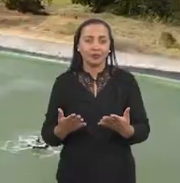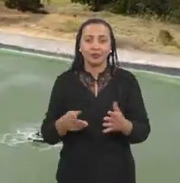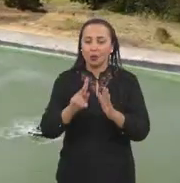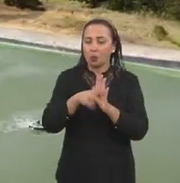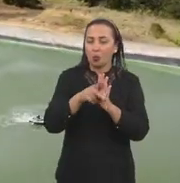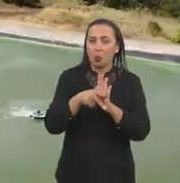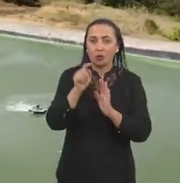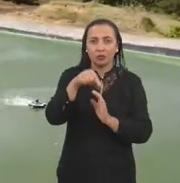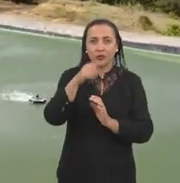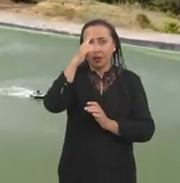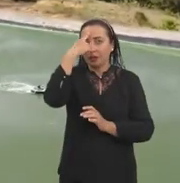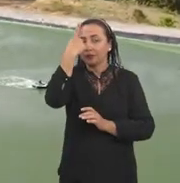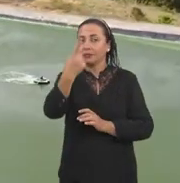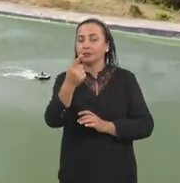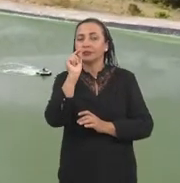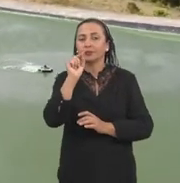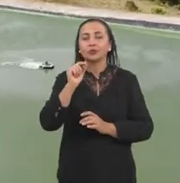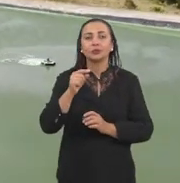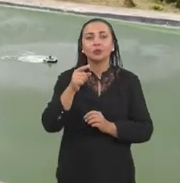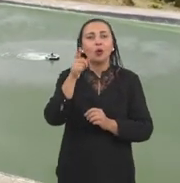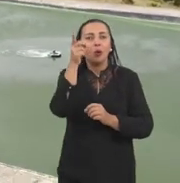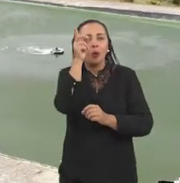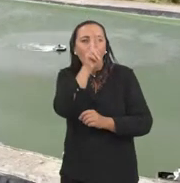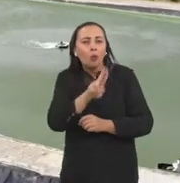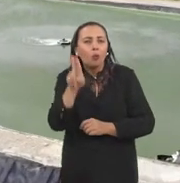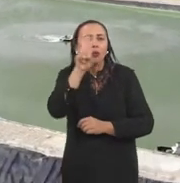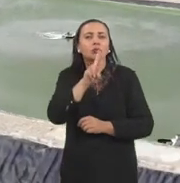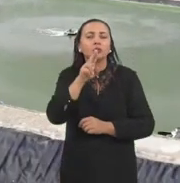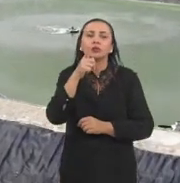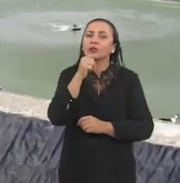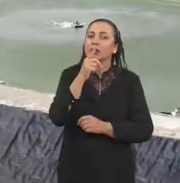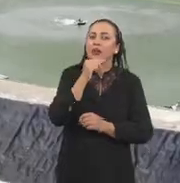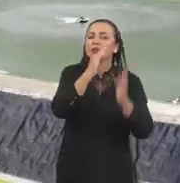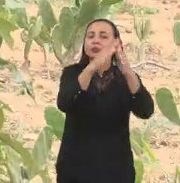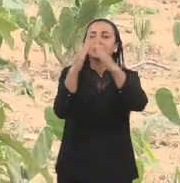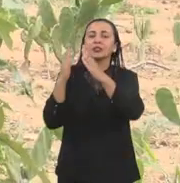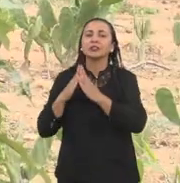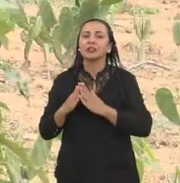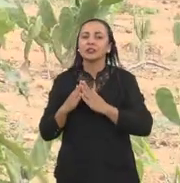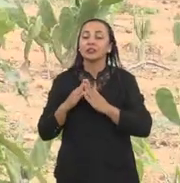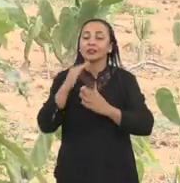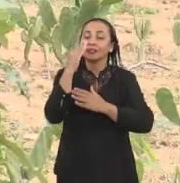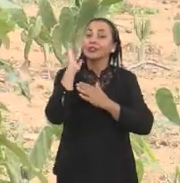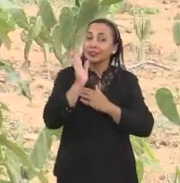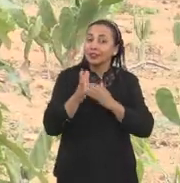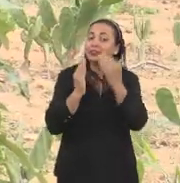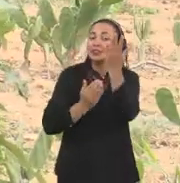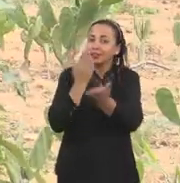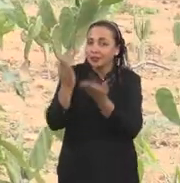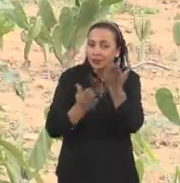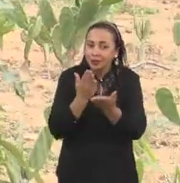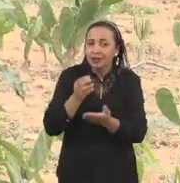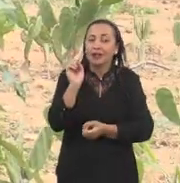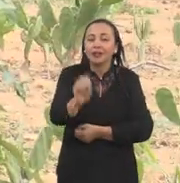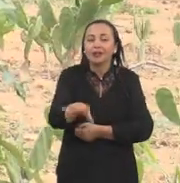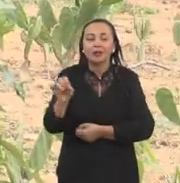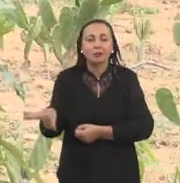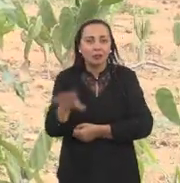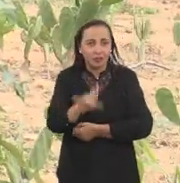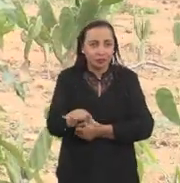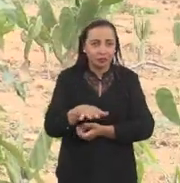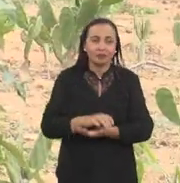Então, nesse projeto, a ideia é utilizar a água residuária tratada